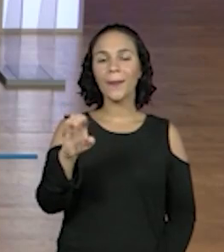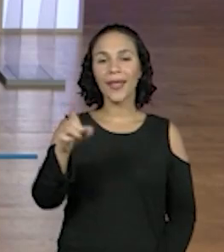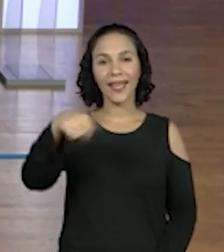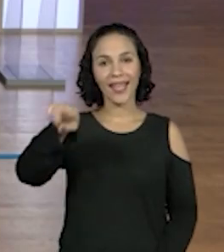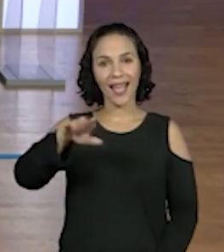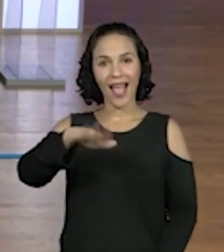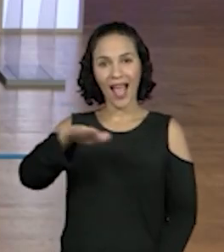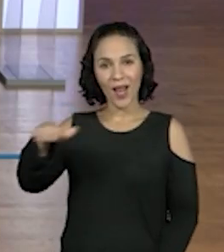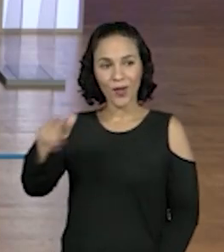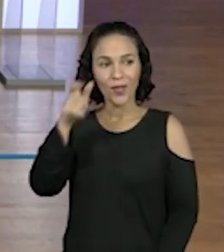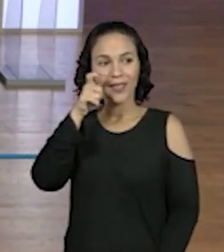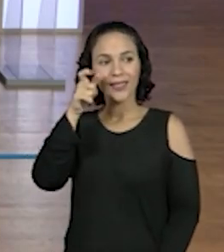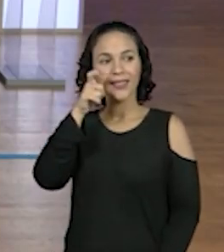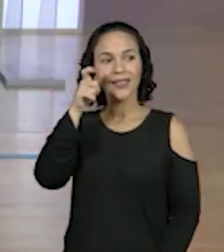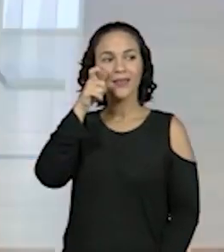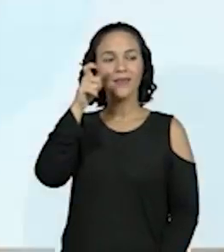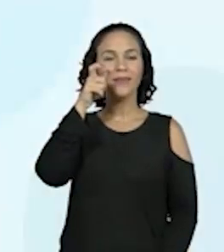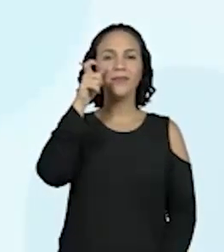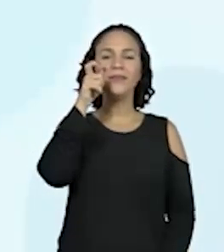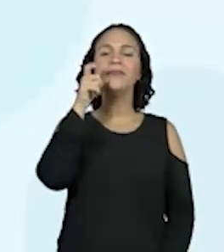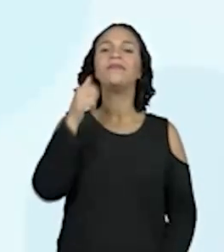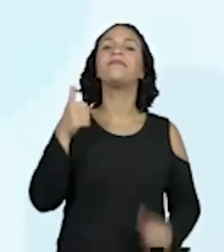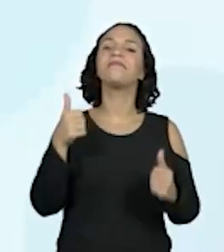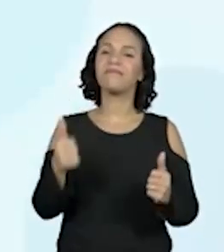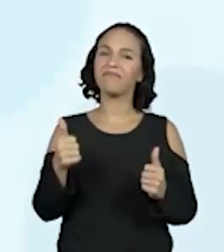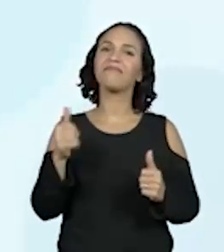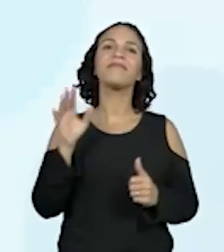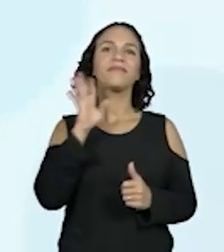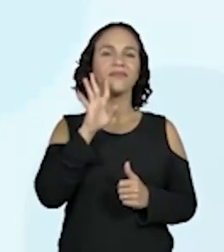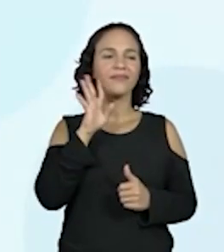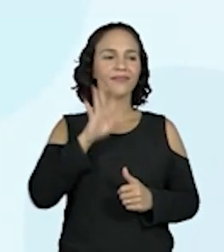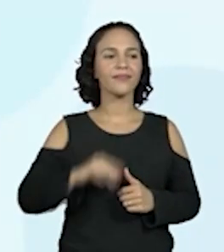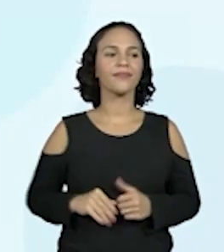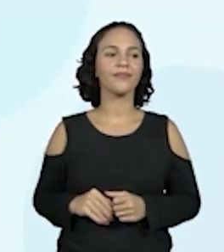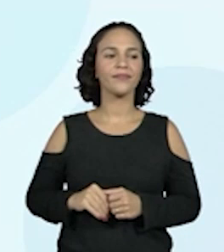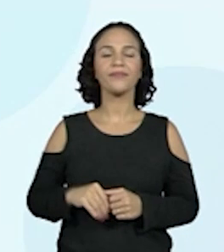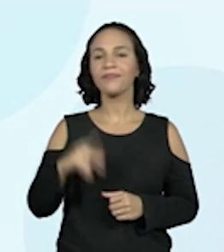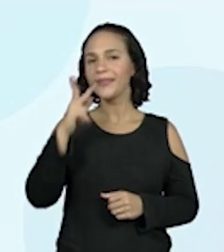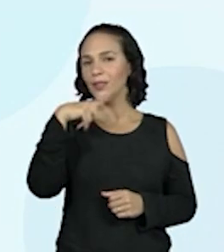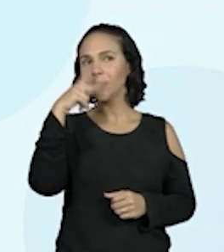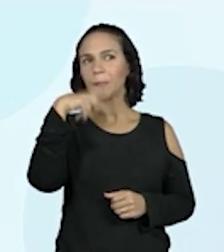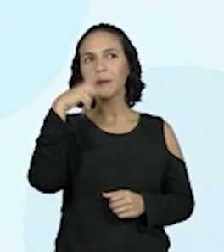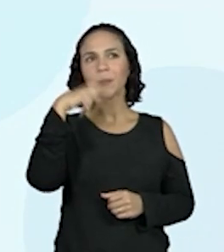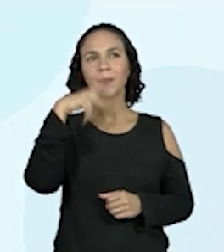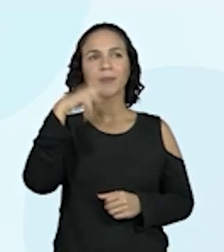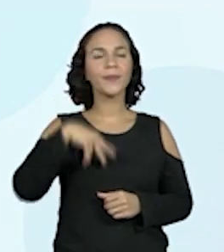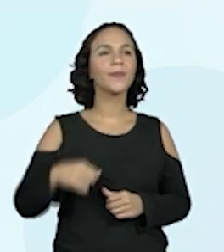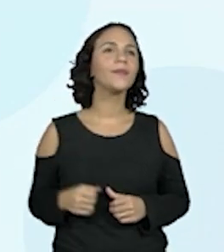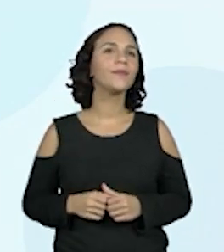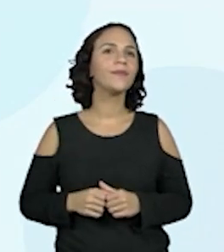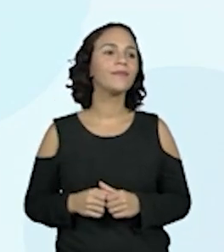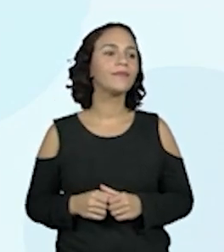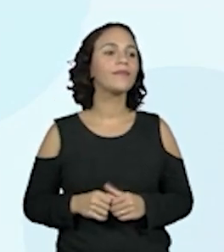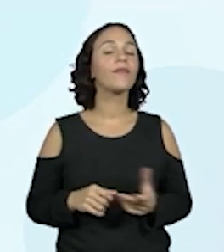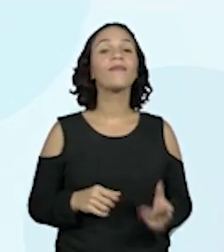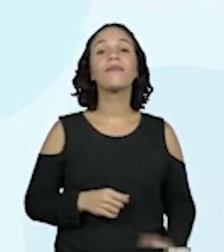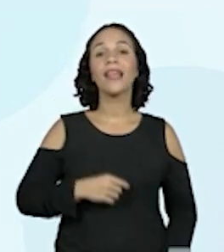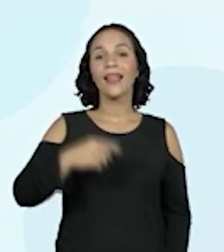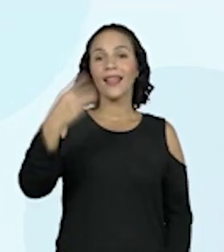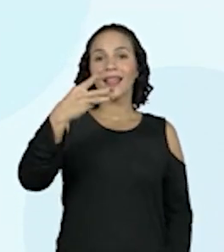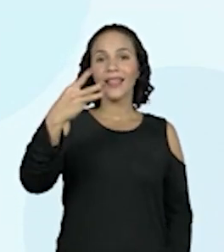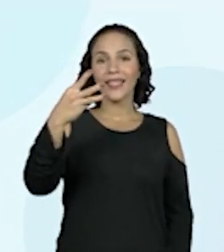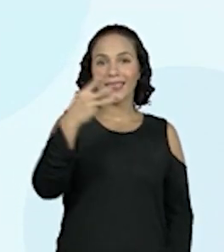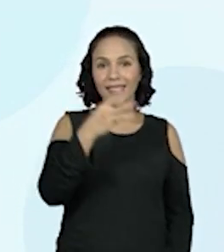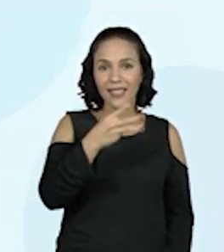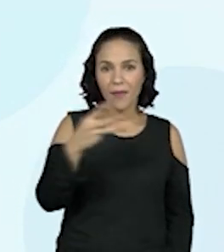por favor. Então, a gente tem aqui, ó. Na terceira semana foram, olha lá,